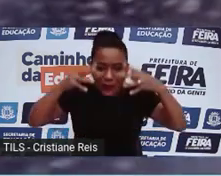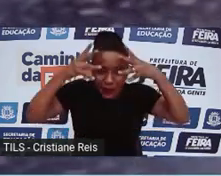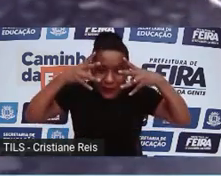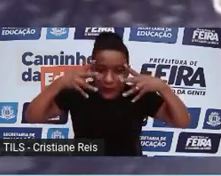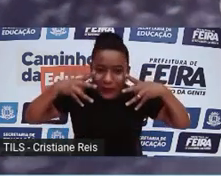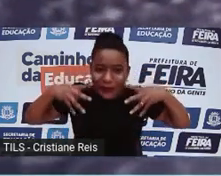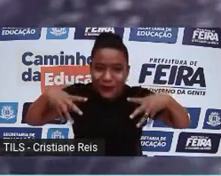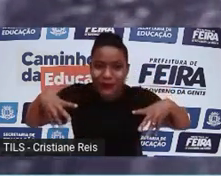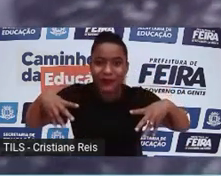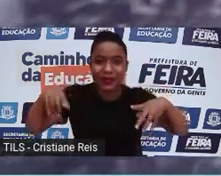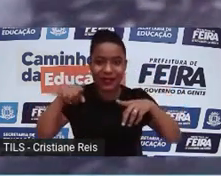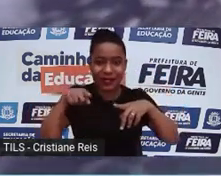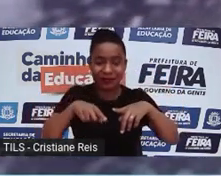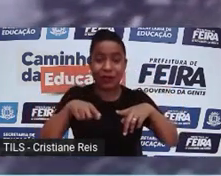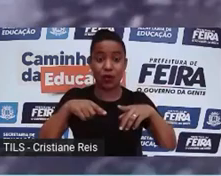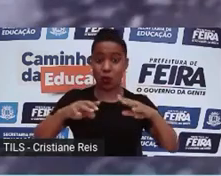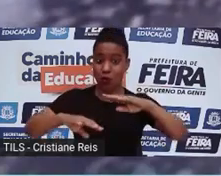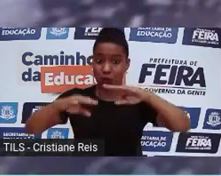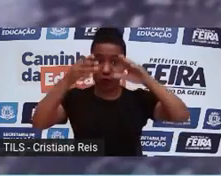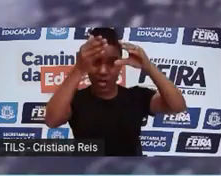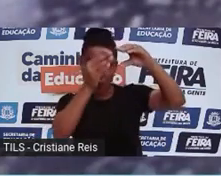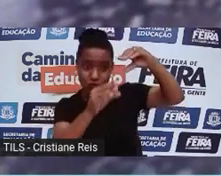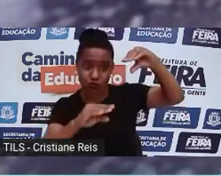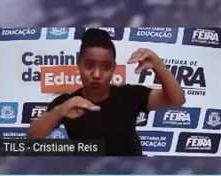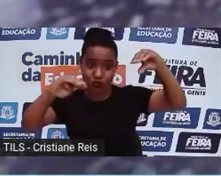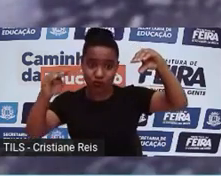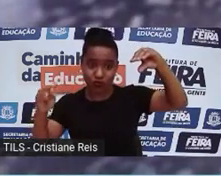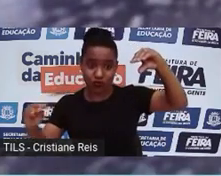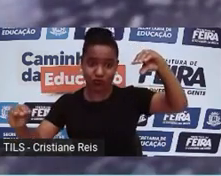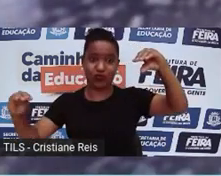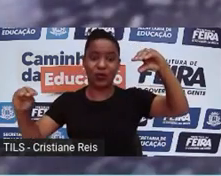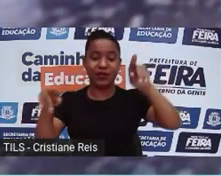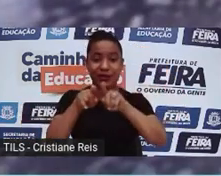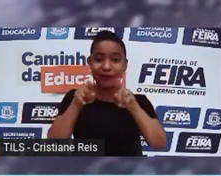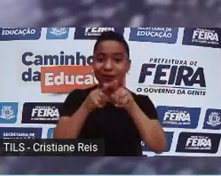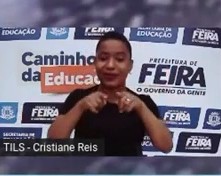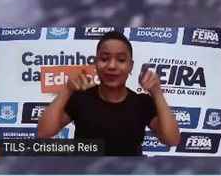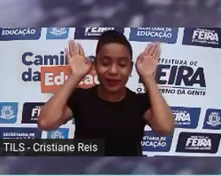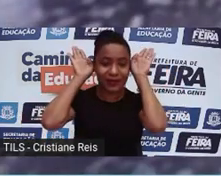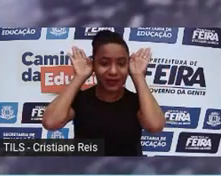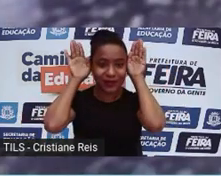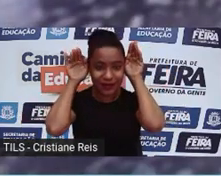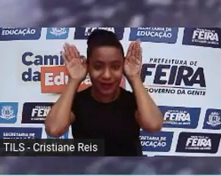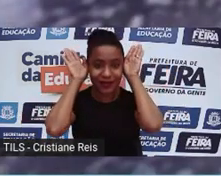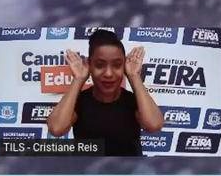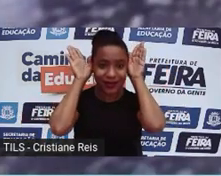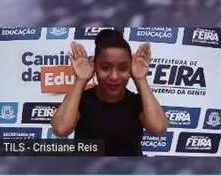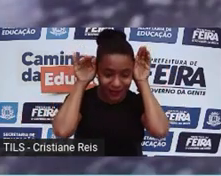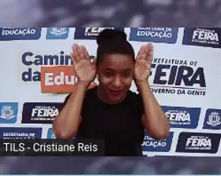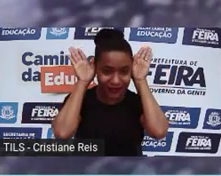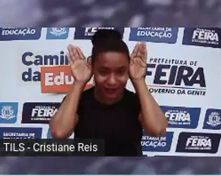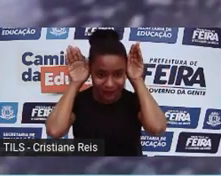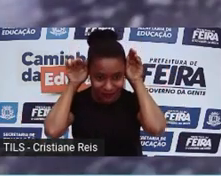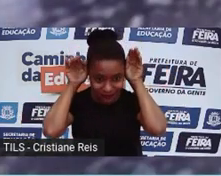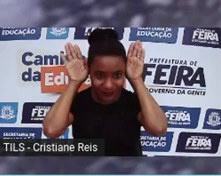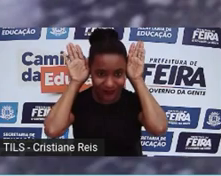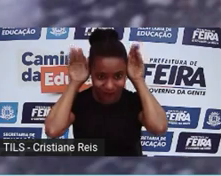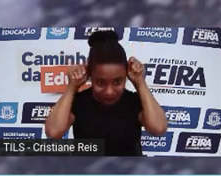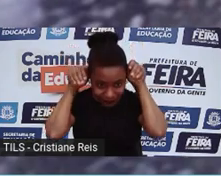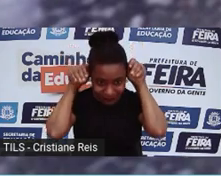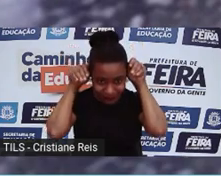uma corcunda e a cabeça maior. As orelhas grandes congelariam no Ártico, então precisam